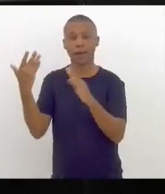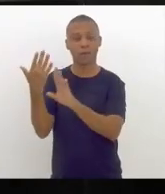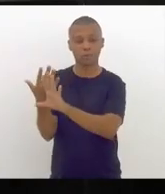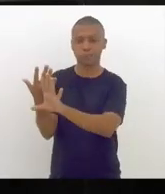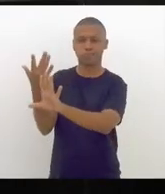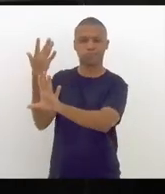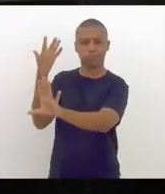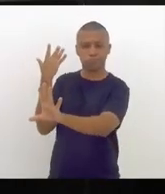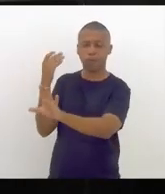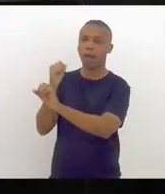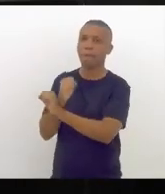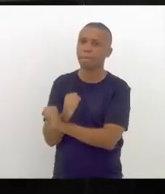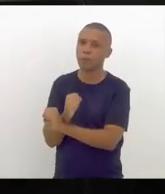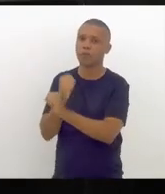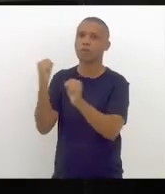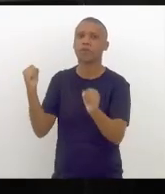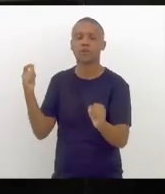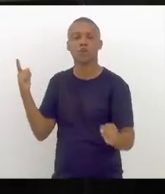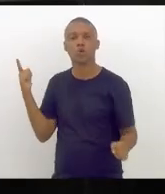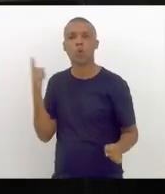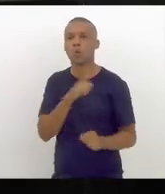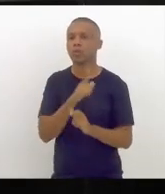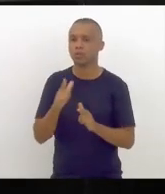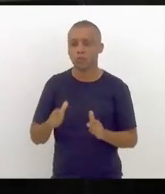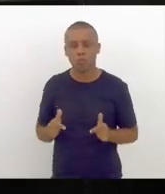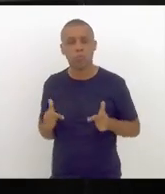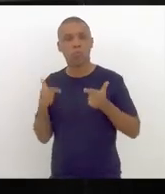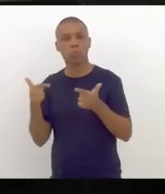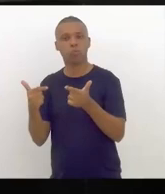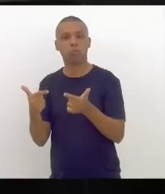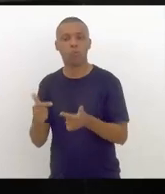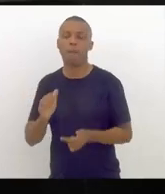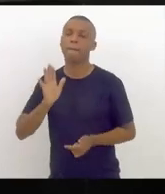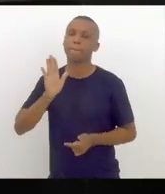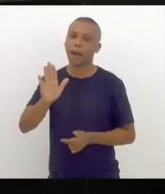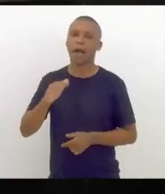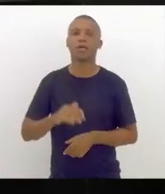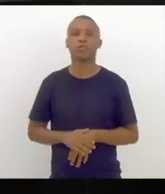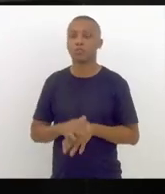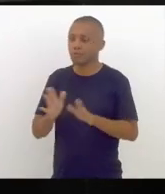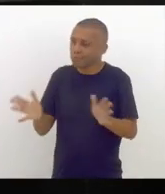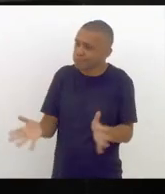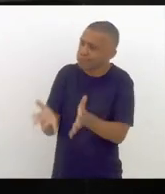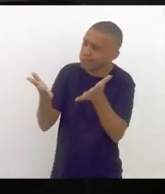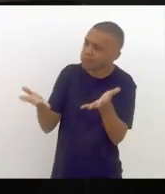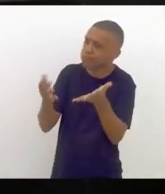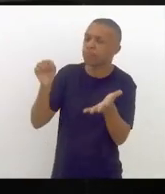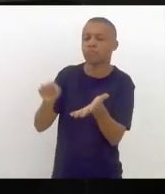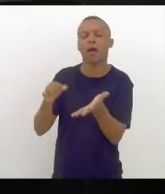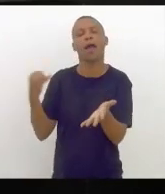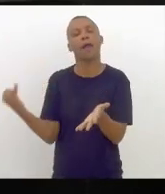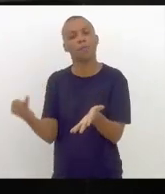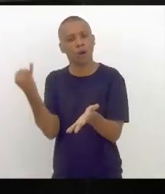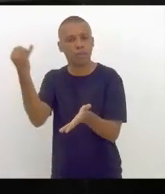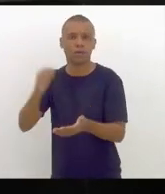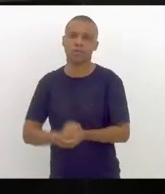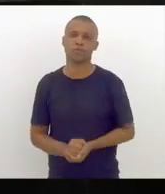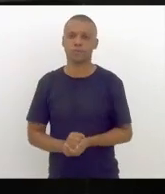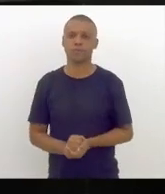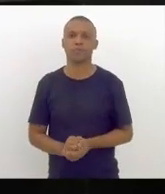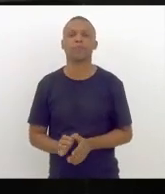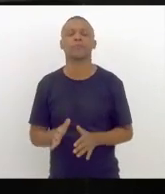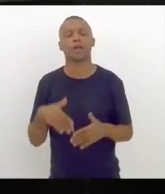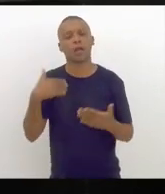impossível de ser executado, mas é importante o seu fortalecimento. Então, eu acho que agora,